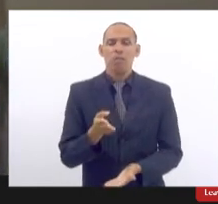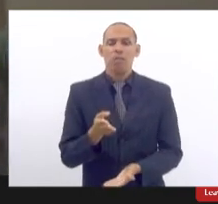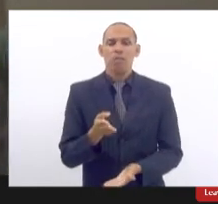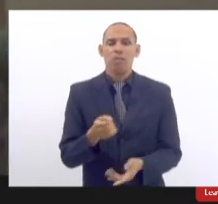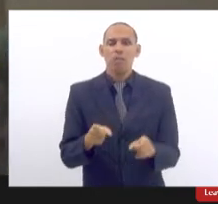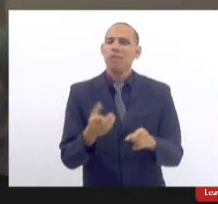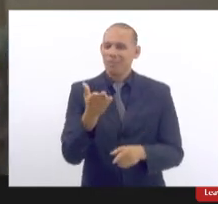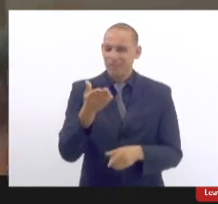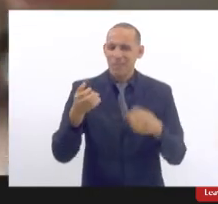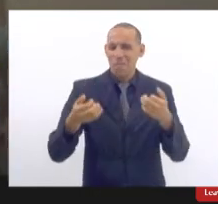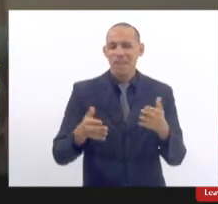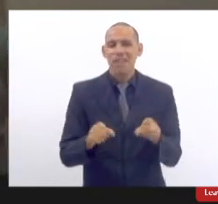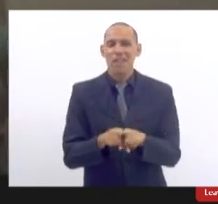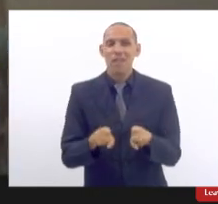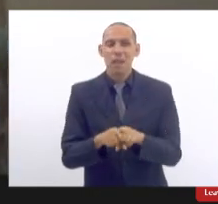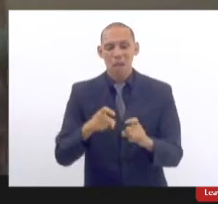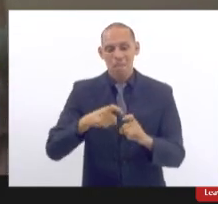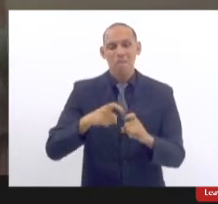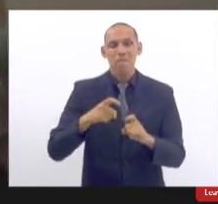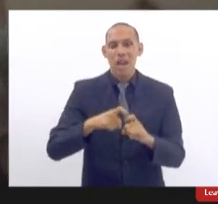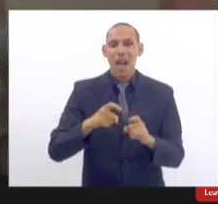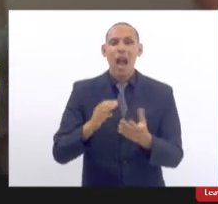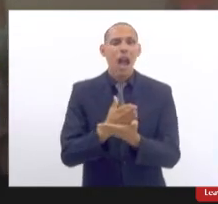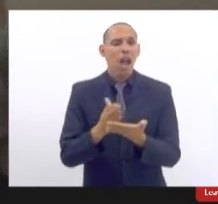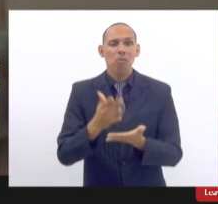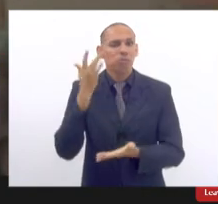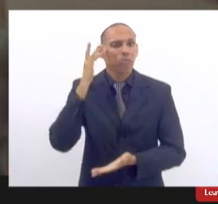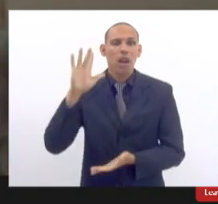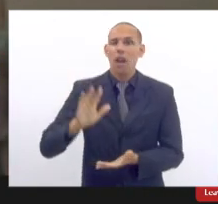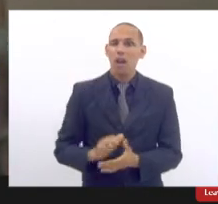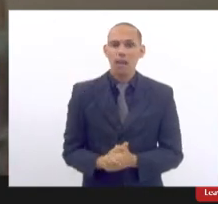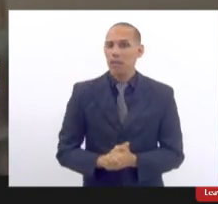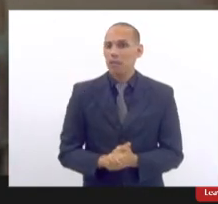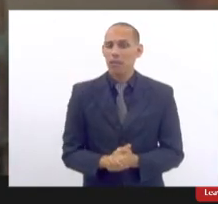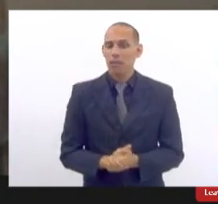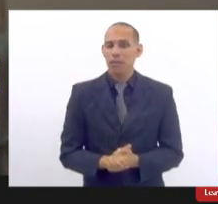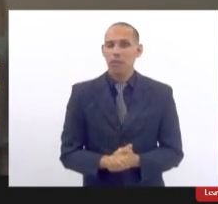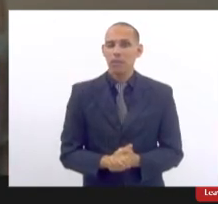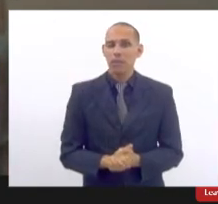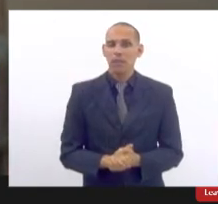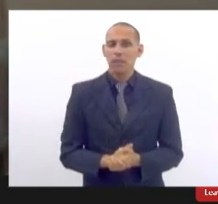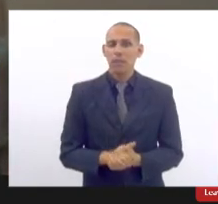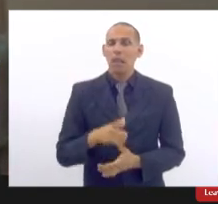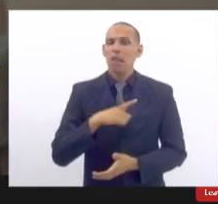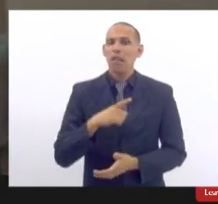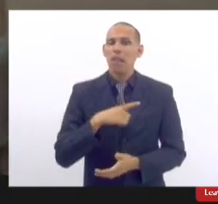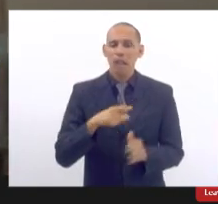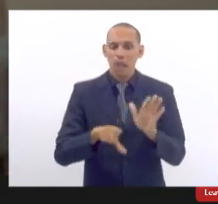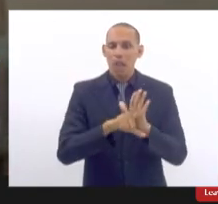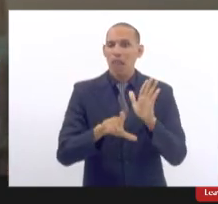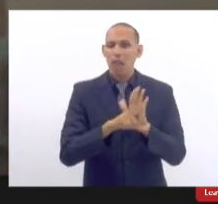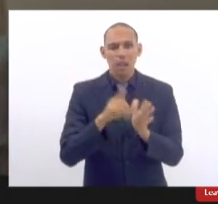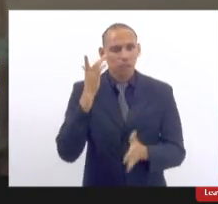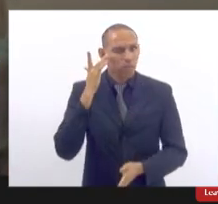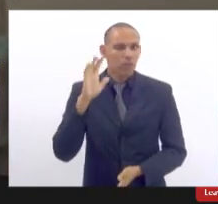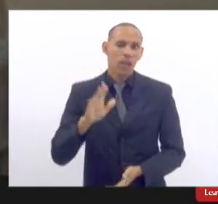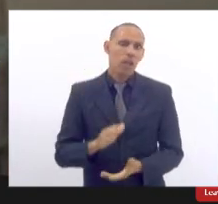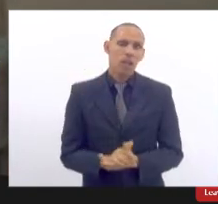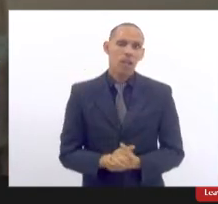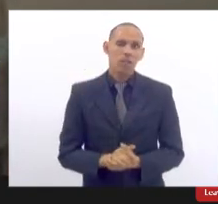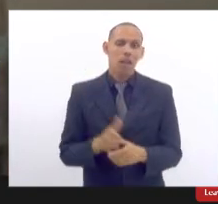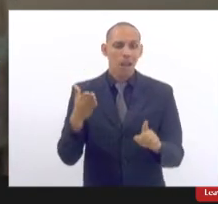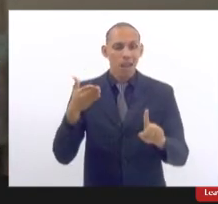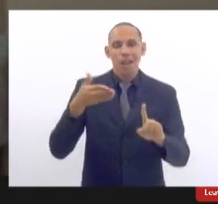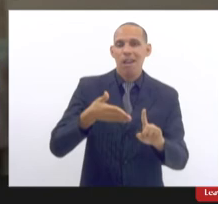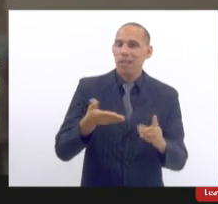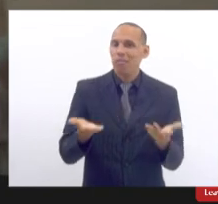senhor falou tem médicos que às vezes não sabem nem que existe determinadas leis que são referentes à saúde